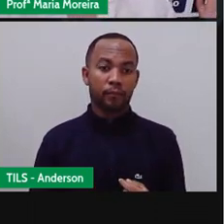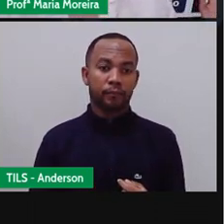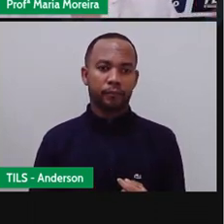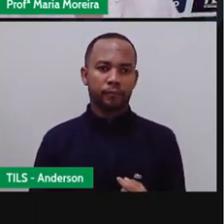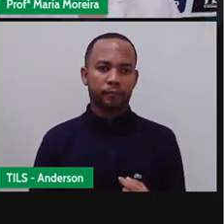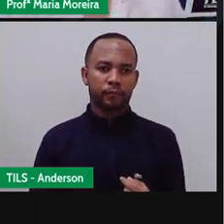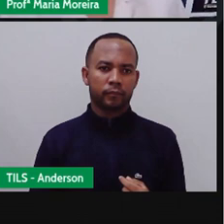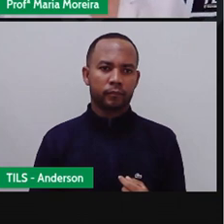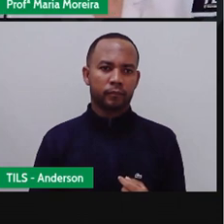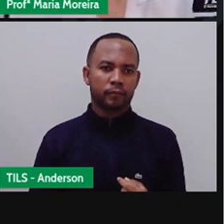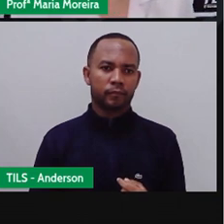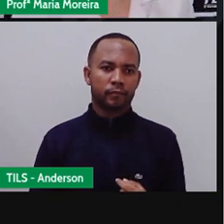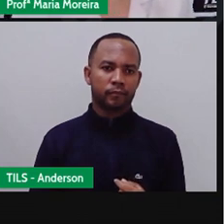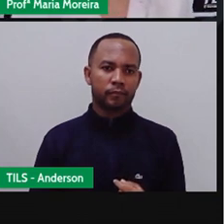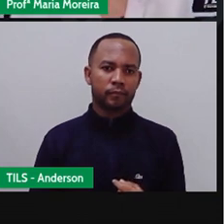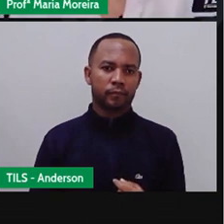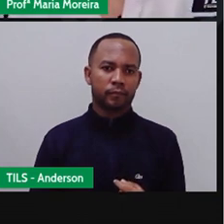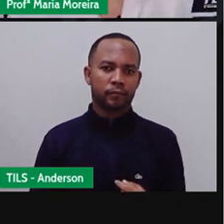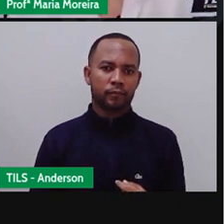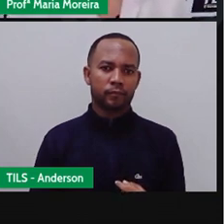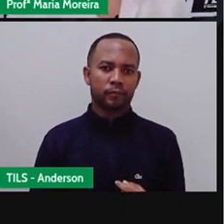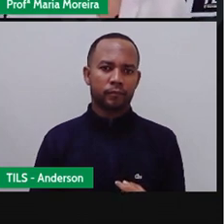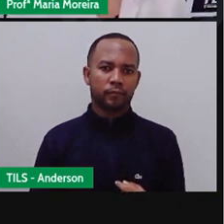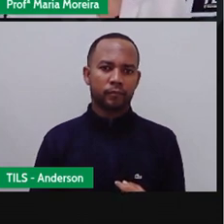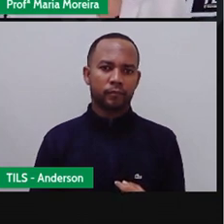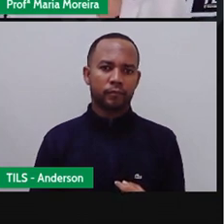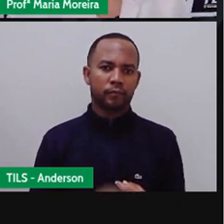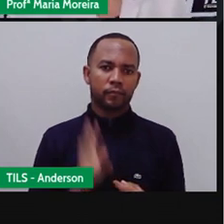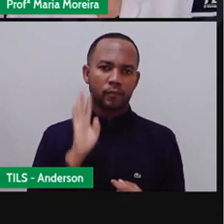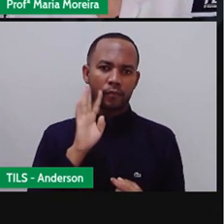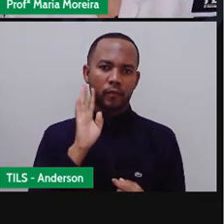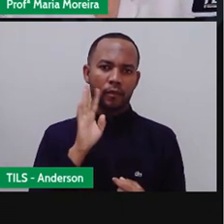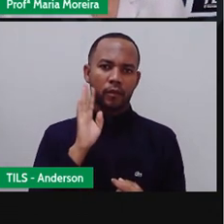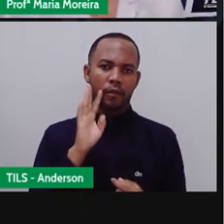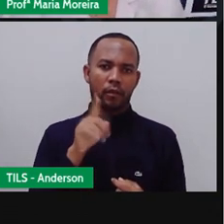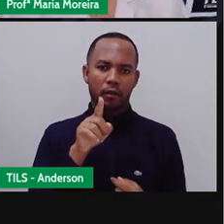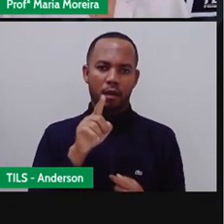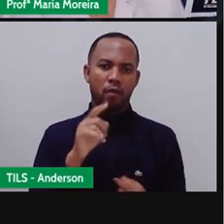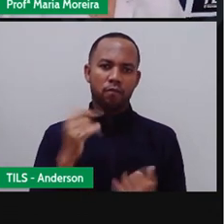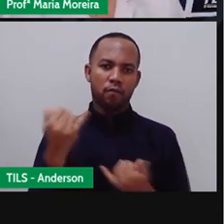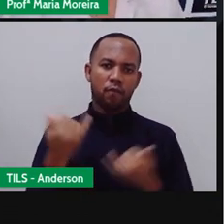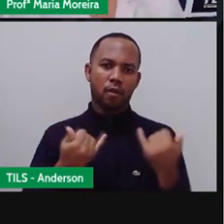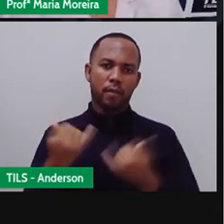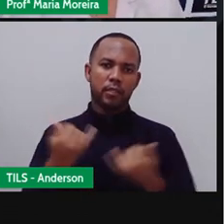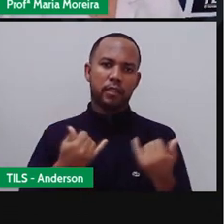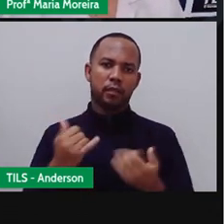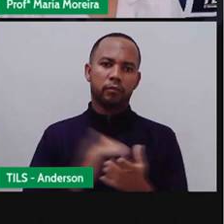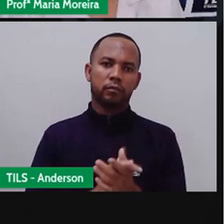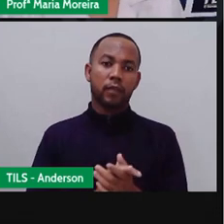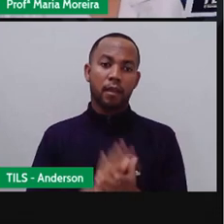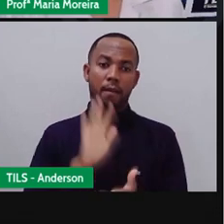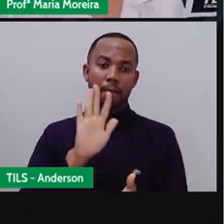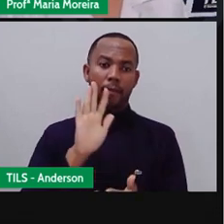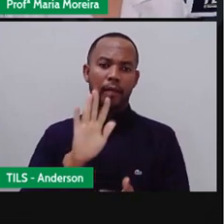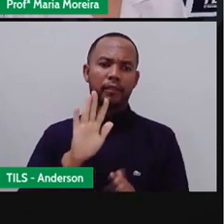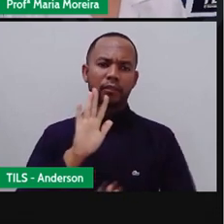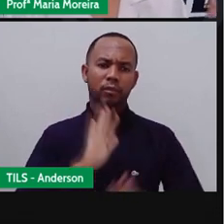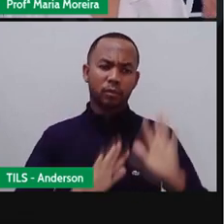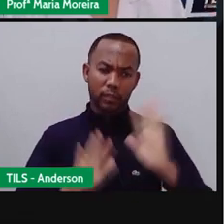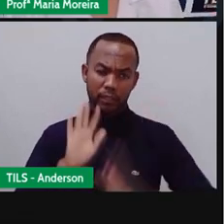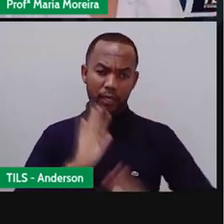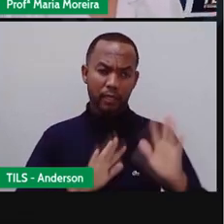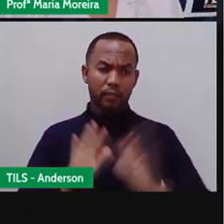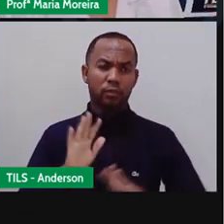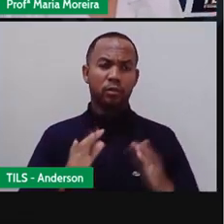temos TBT. Tá? Então, olha que coisa bacana. Bom, mas é preciso ter cuidado, gente, com a quantidade